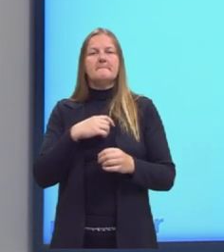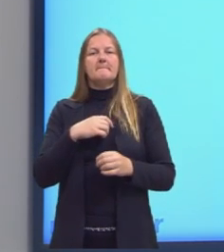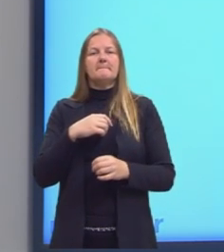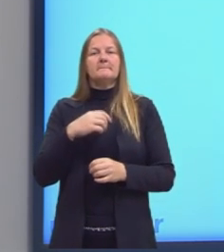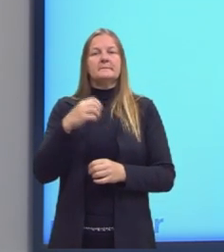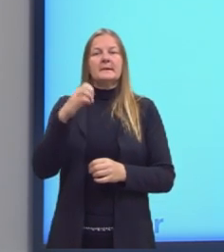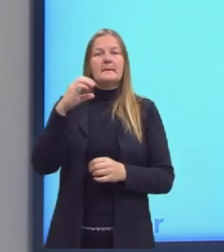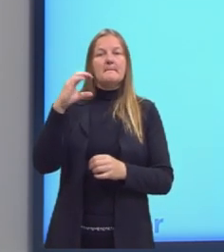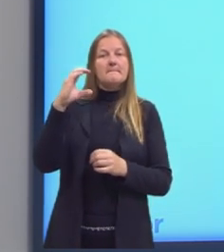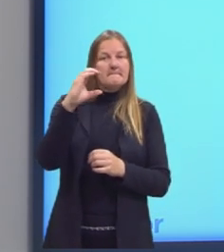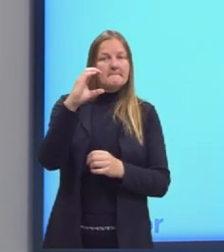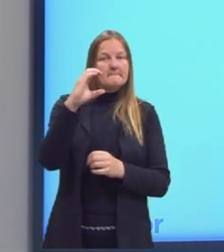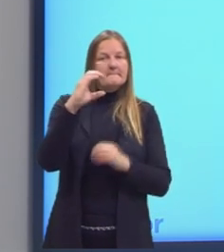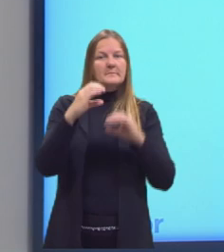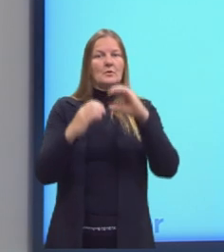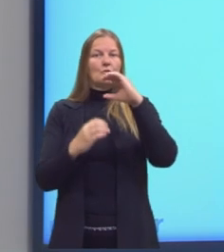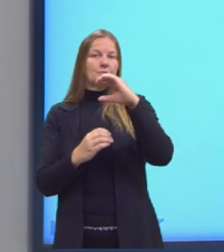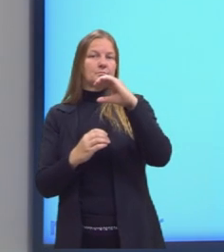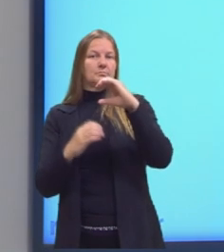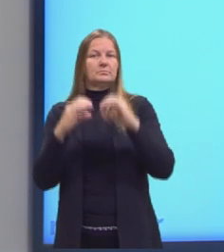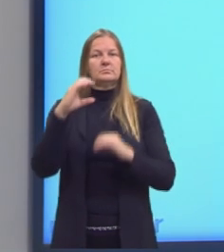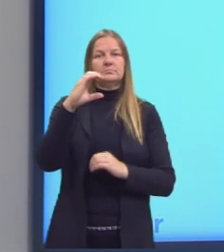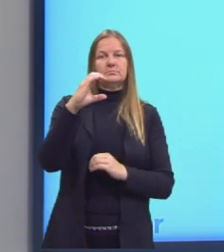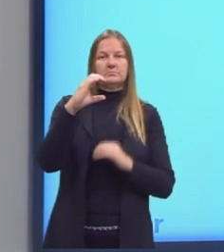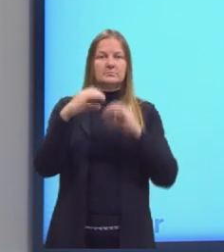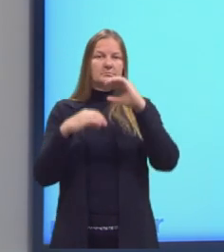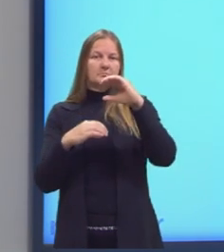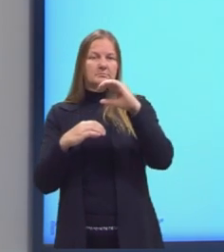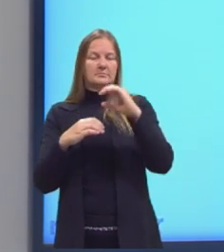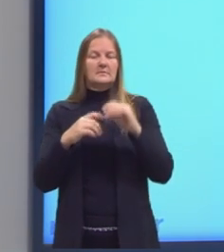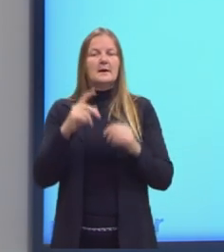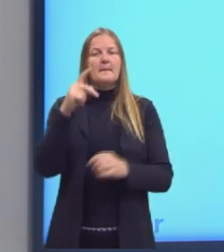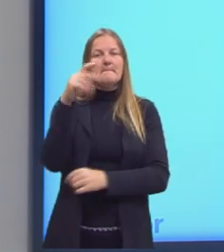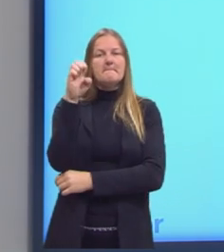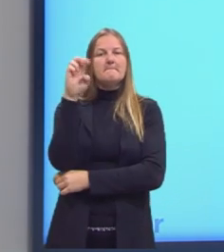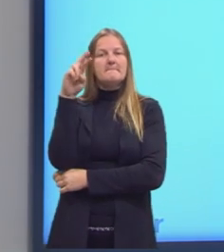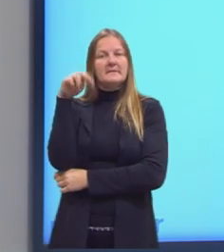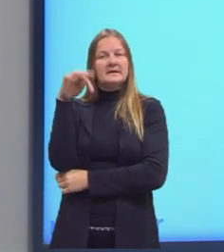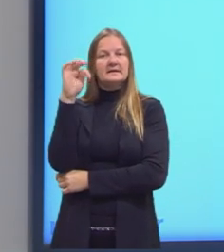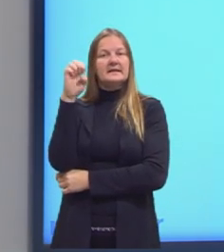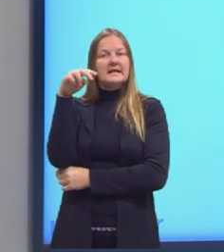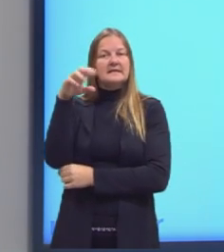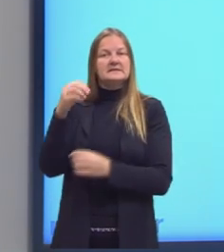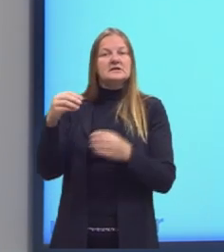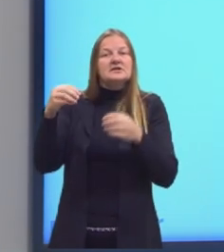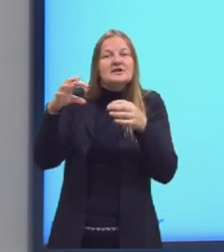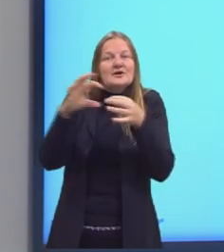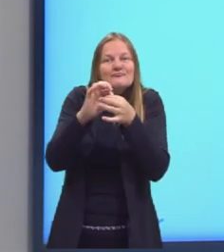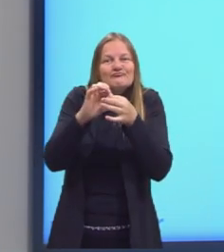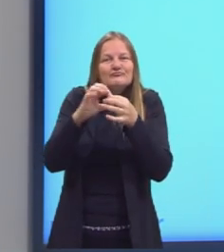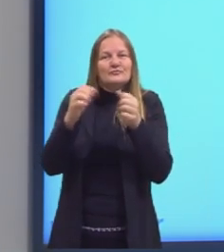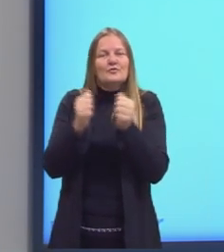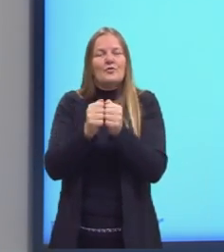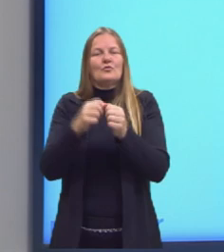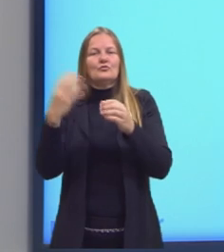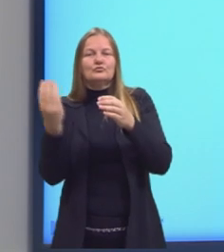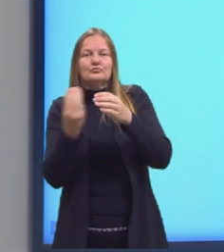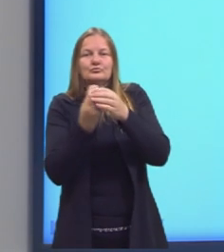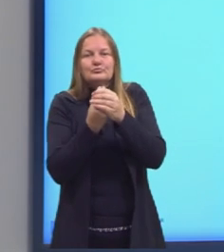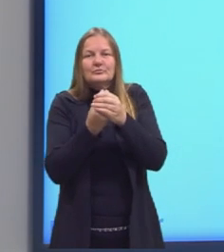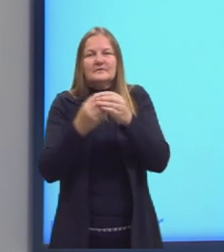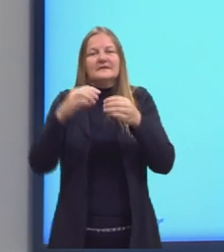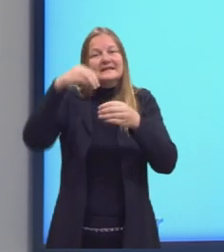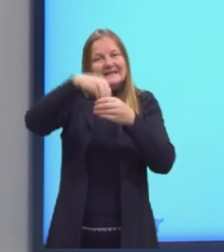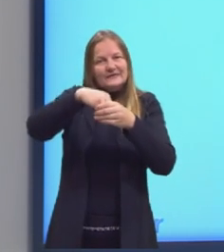A relação de pertinência, ela é utilizada para determinar se um elemento pertence ou não a um